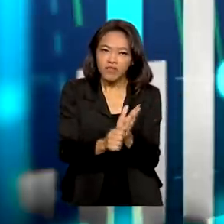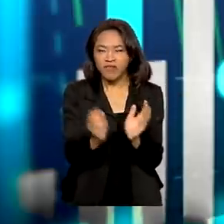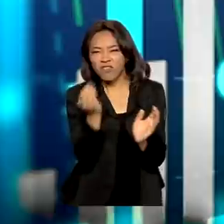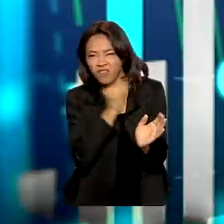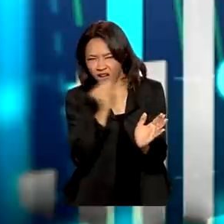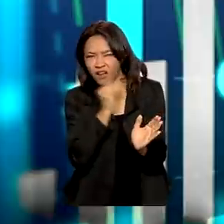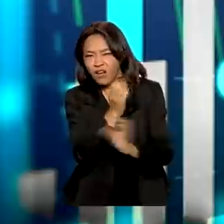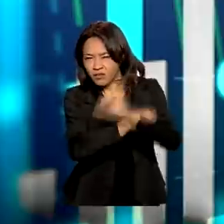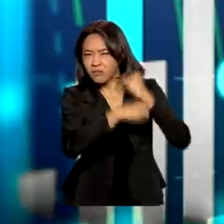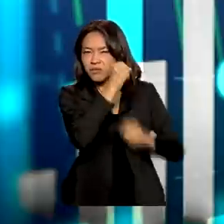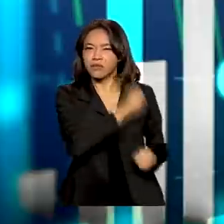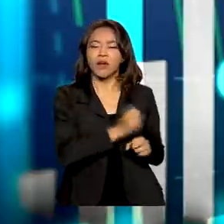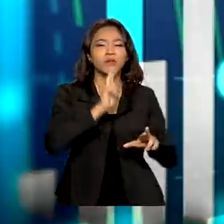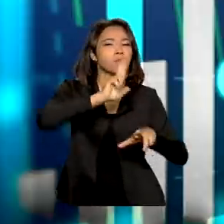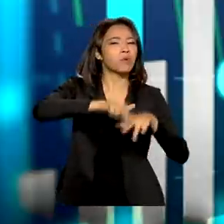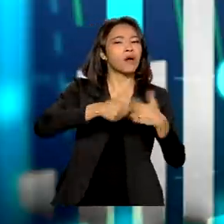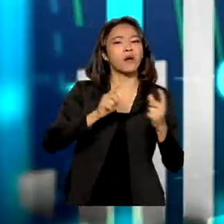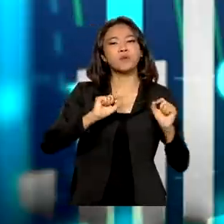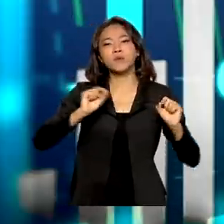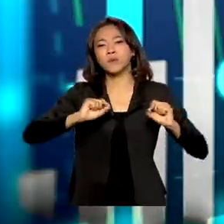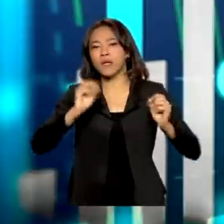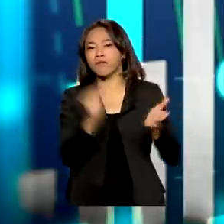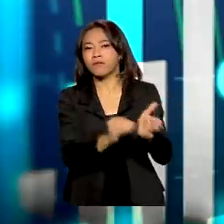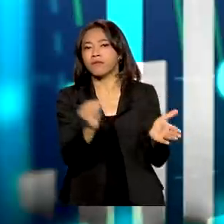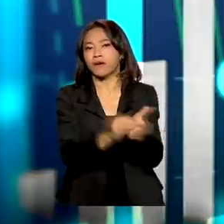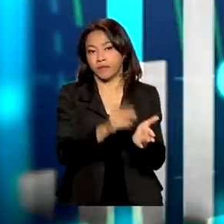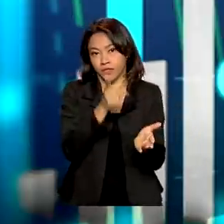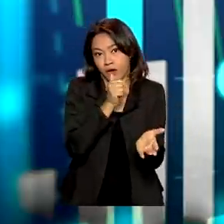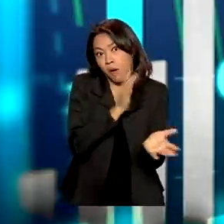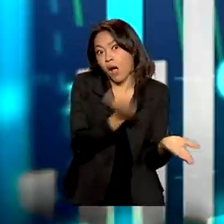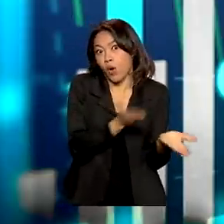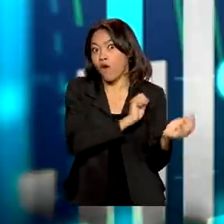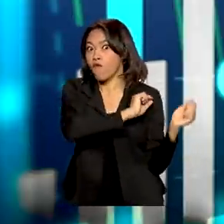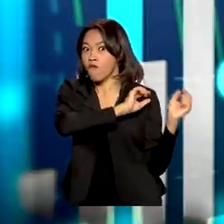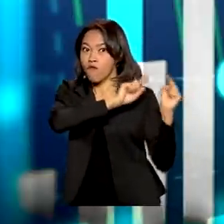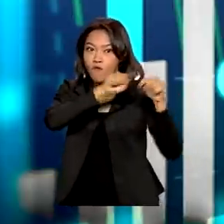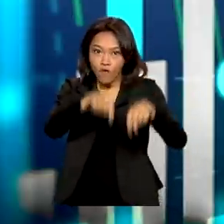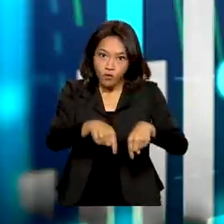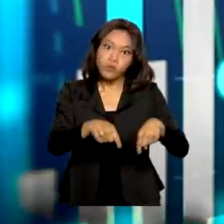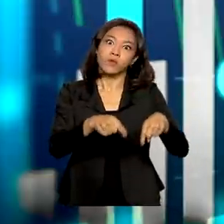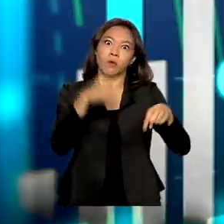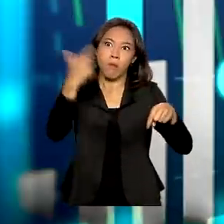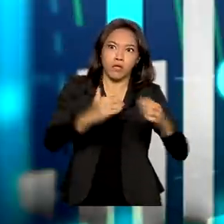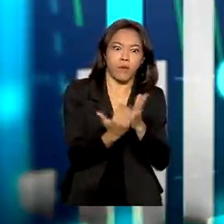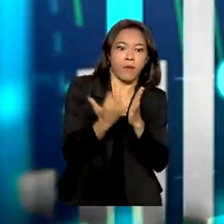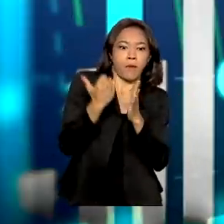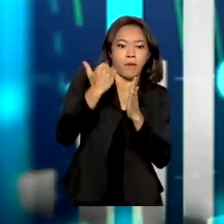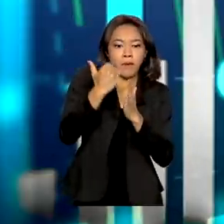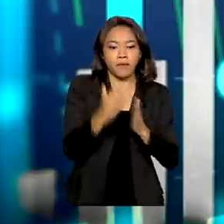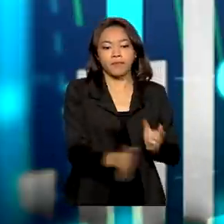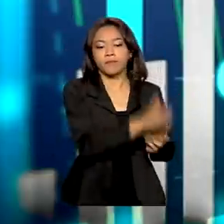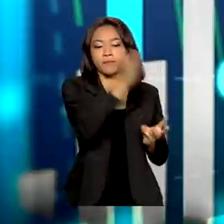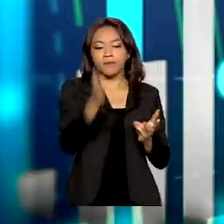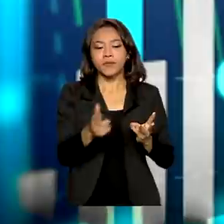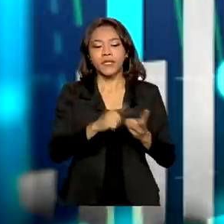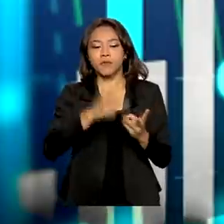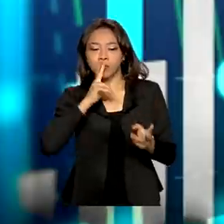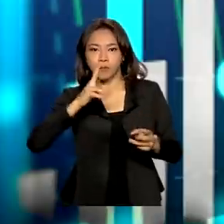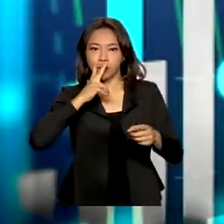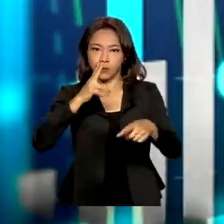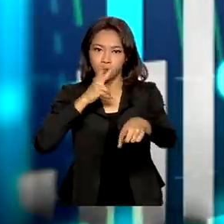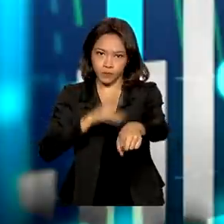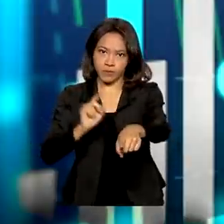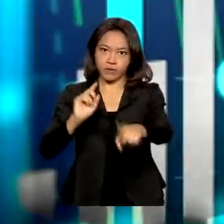pouco fraco no ano passado, em função da crise hídrica, agora já voltou a aumentar a sua participação nas exportações. E temos o tabaco se